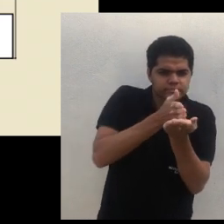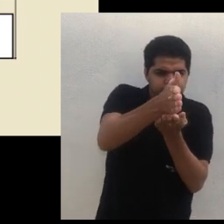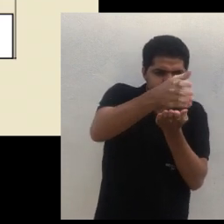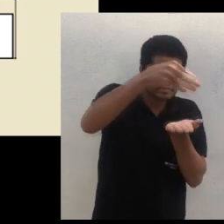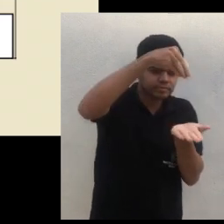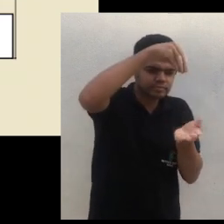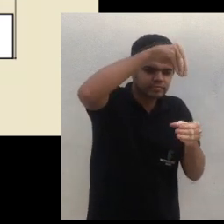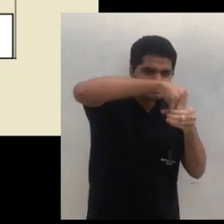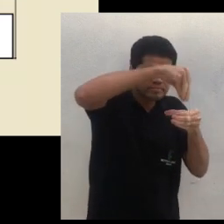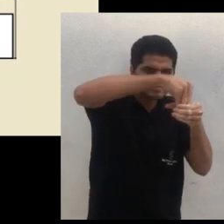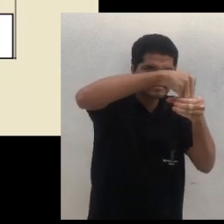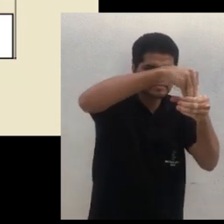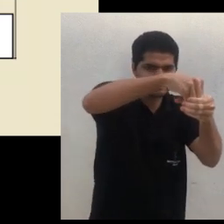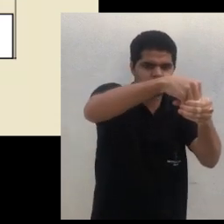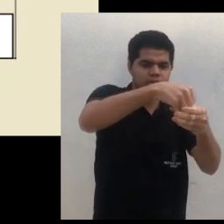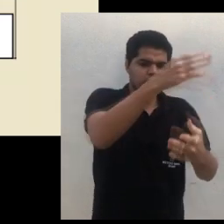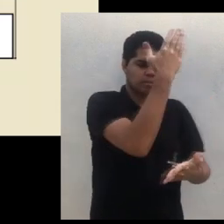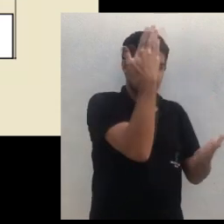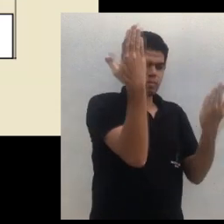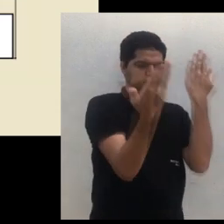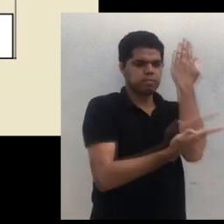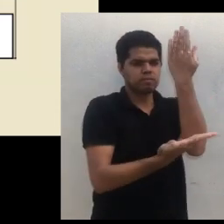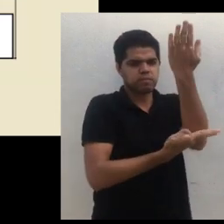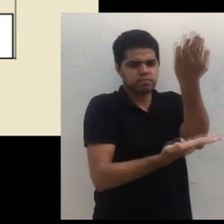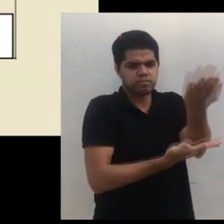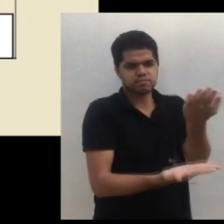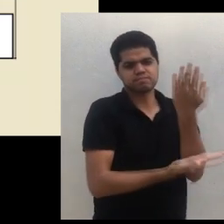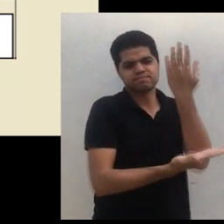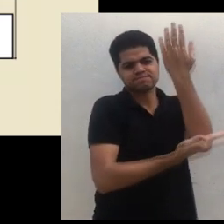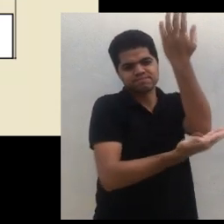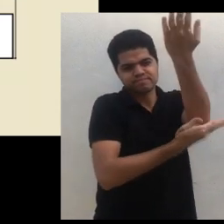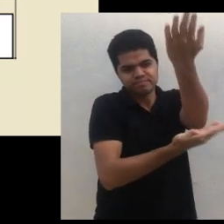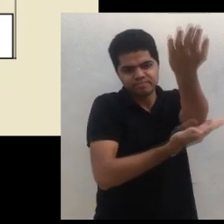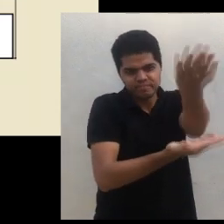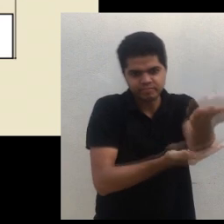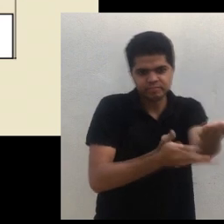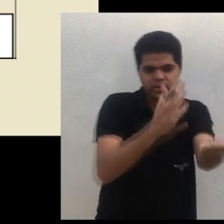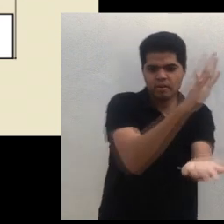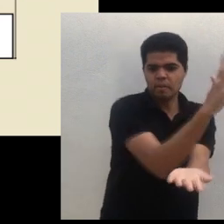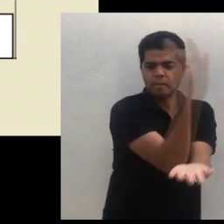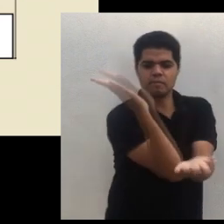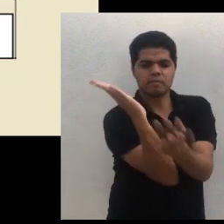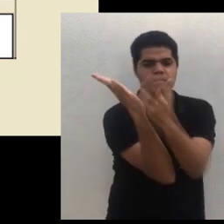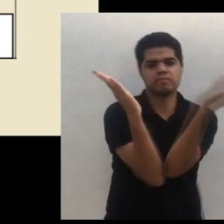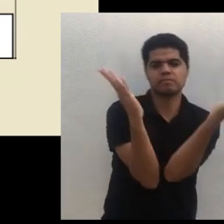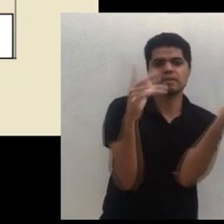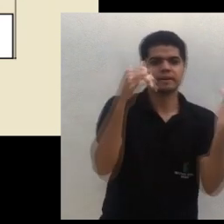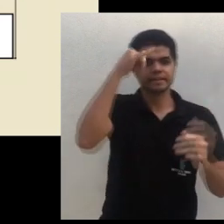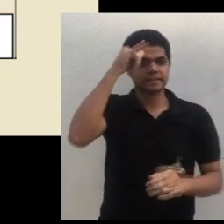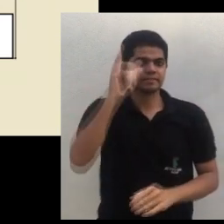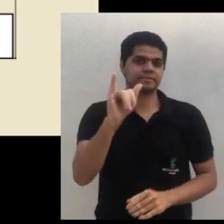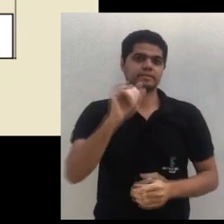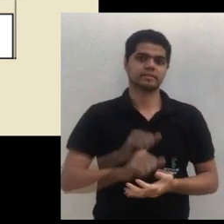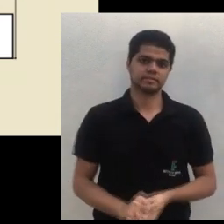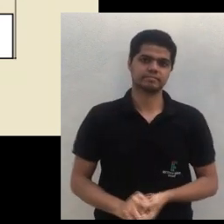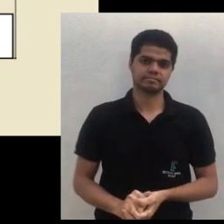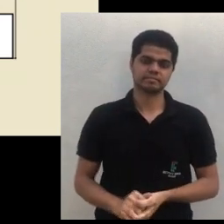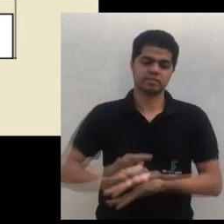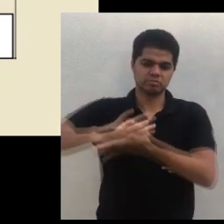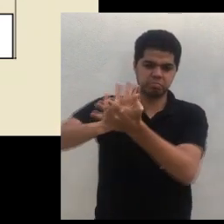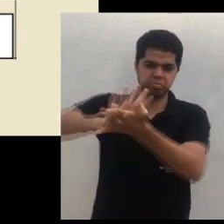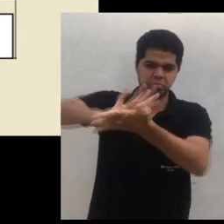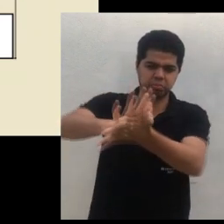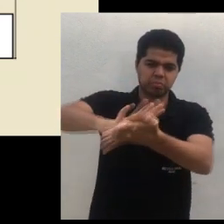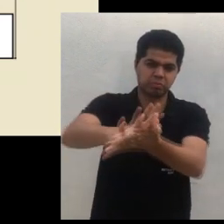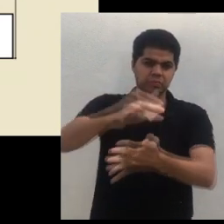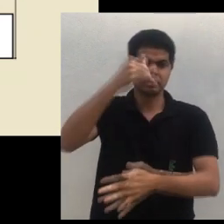seu SAF e prejudicar. Então, se você vai explorar, você coloca aqui. Ah, que madeira eu vou plantar? Eu vou plantar